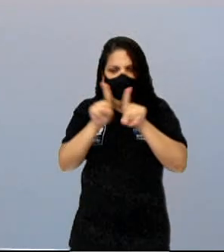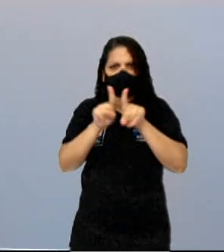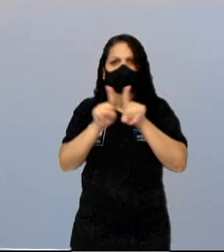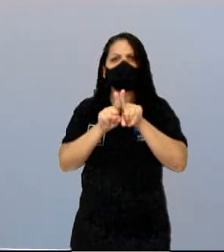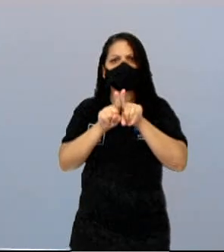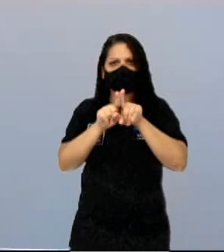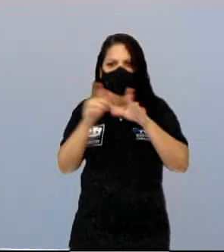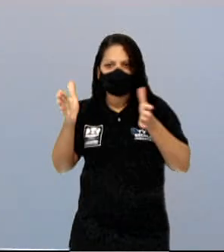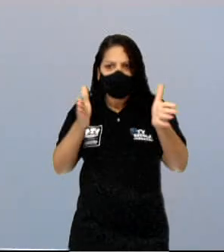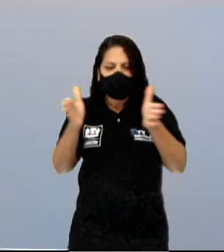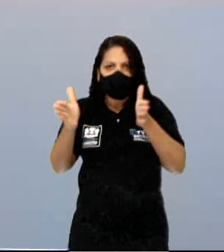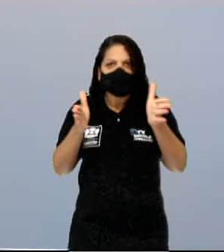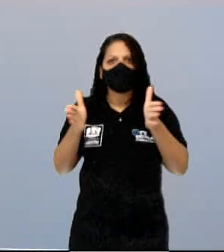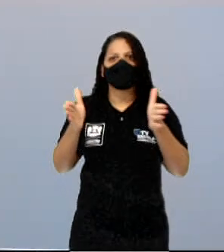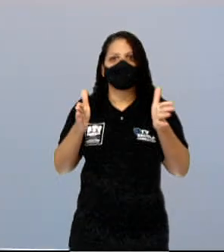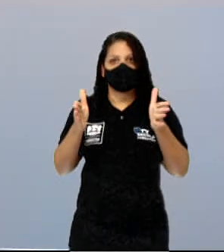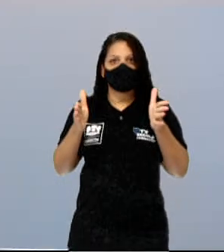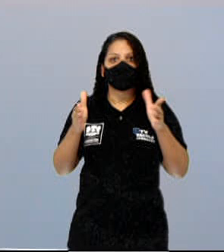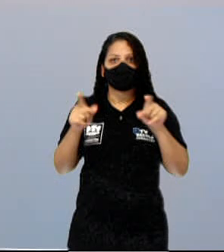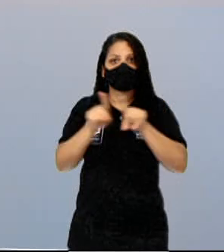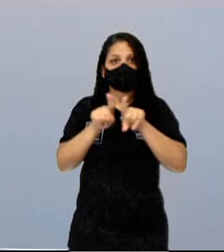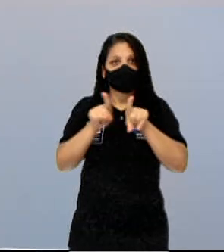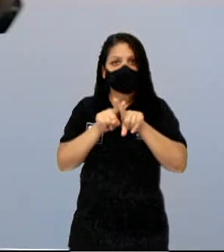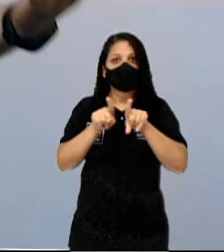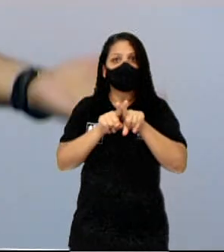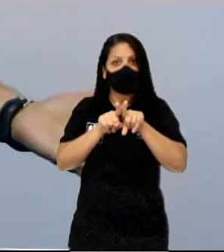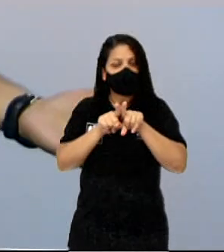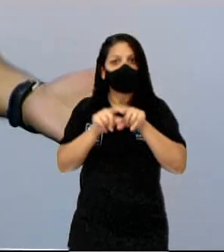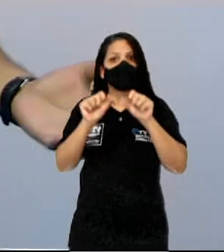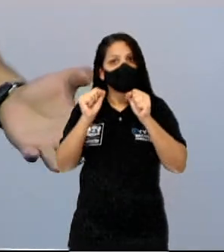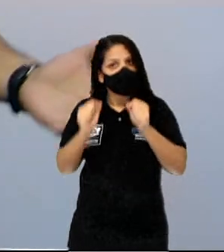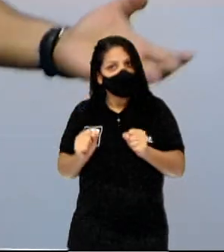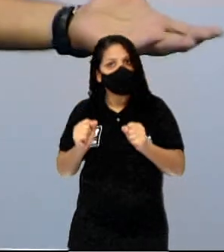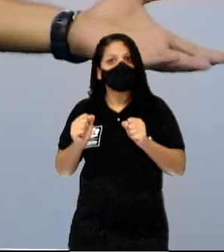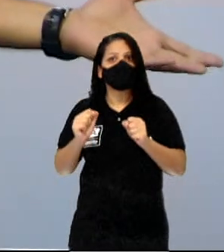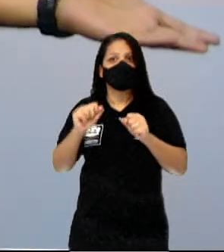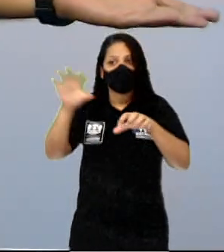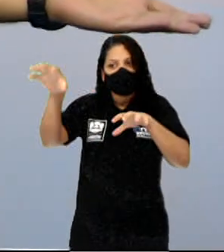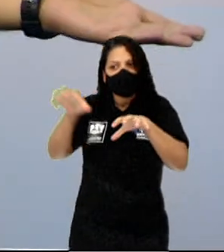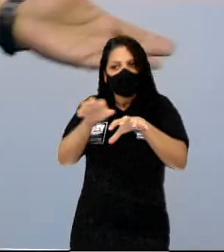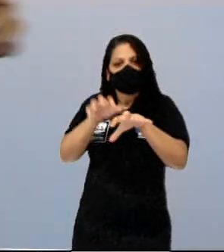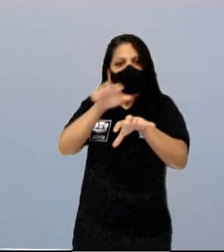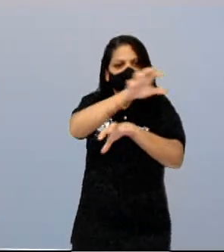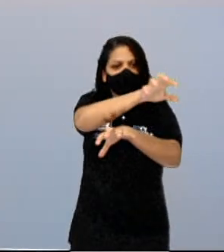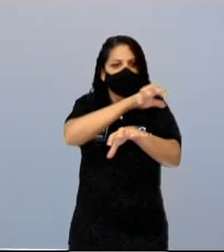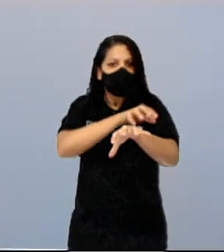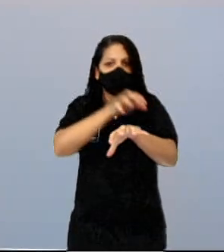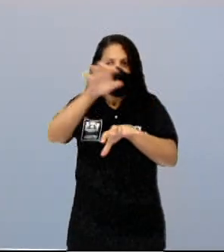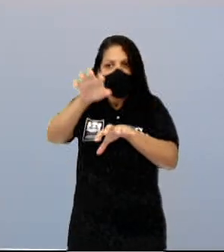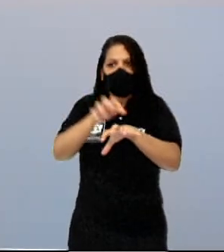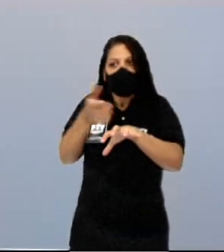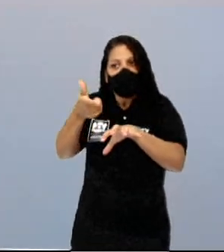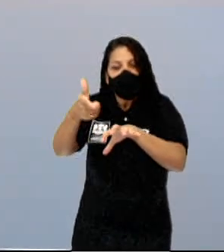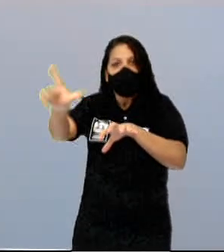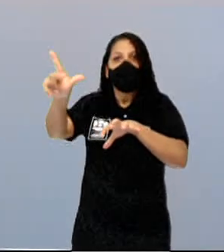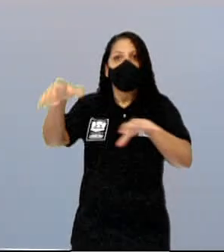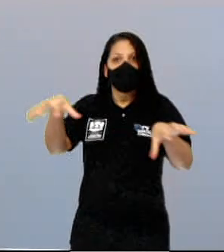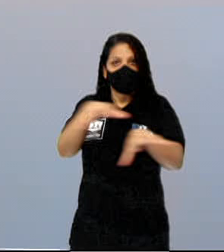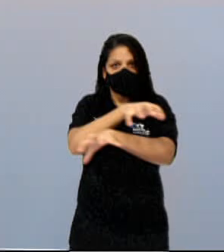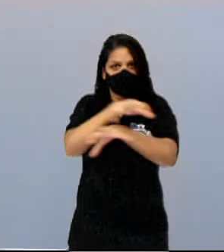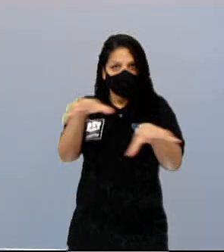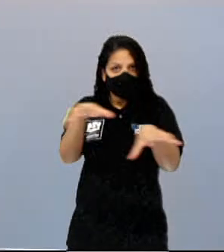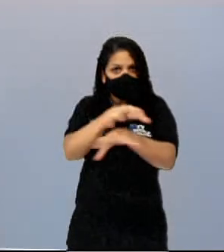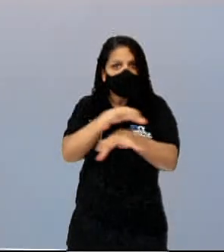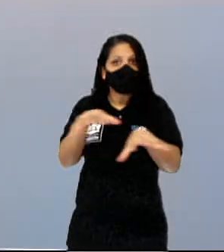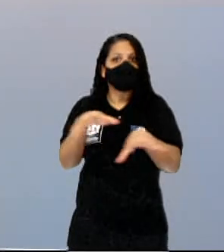formada também por alguns ecossistemas associados, como é o caso da restinga e dos queridos manguezais. Mas isso é assunto para uma outra